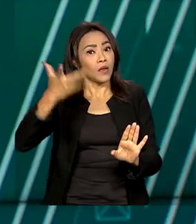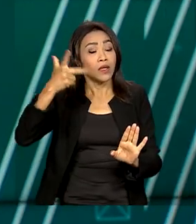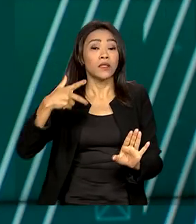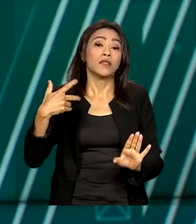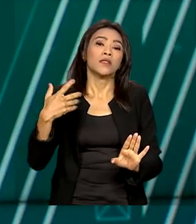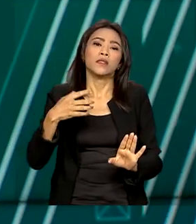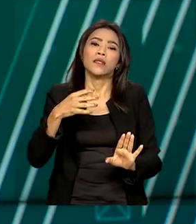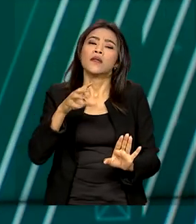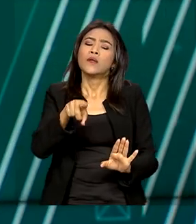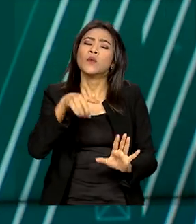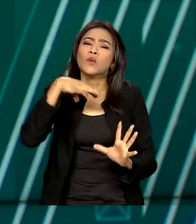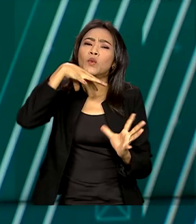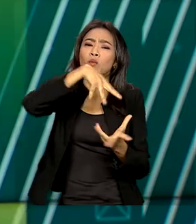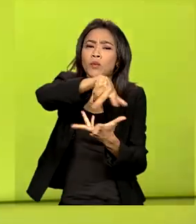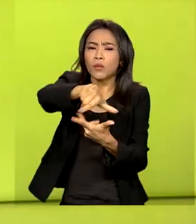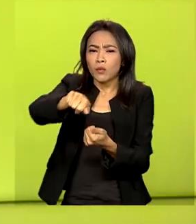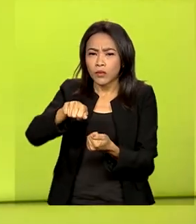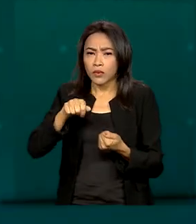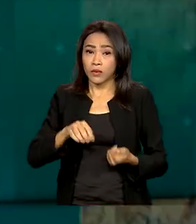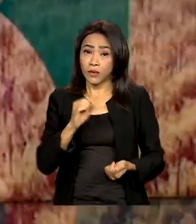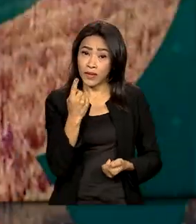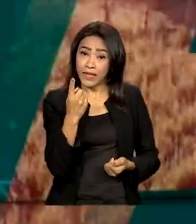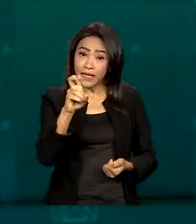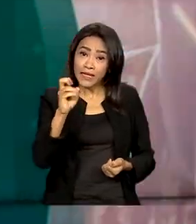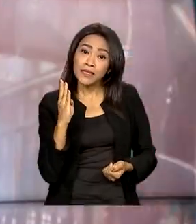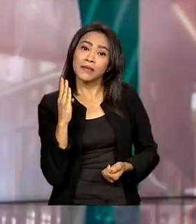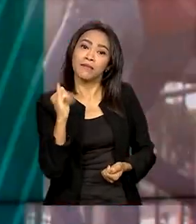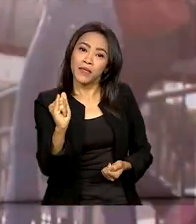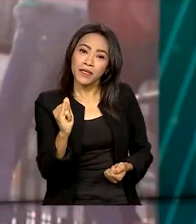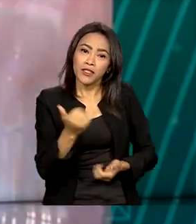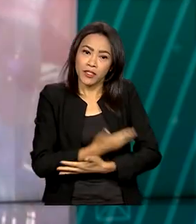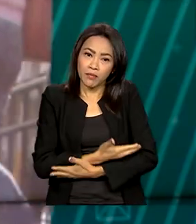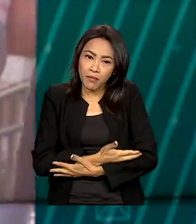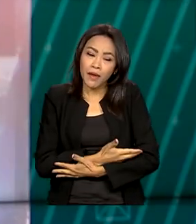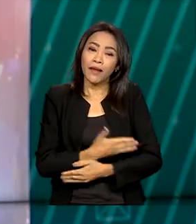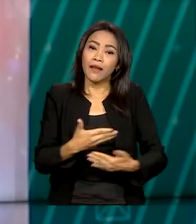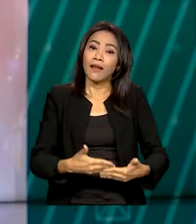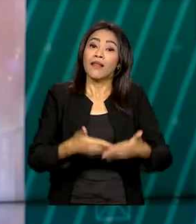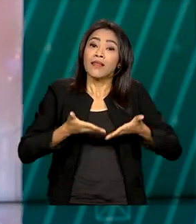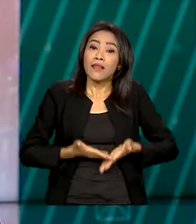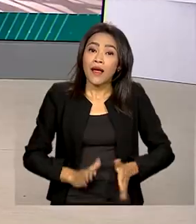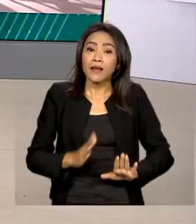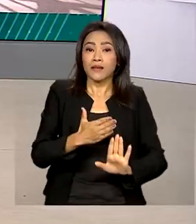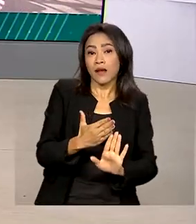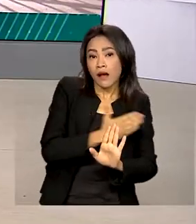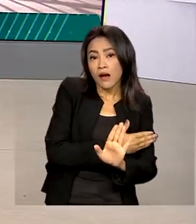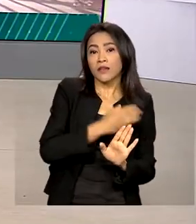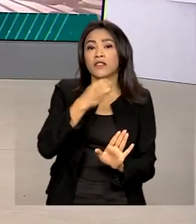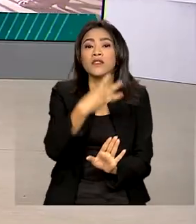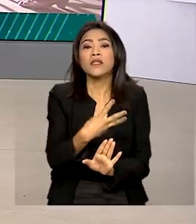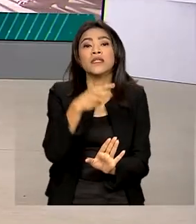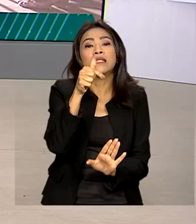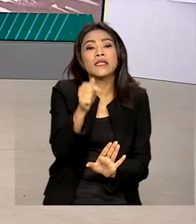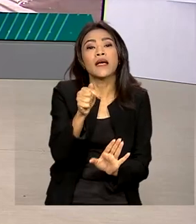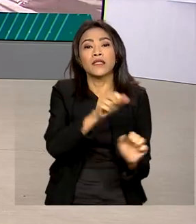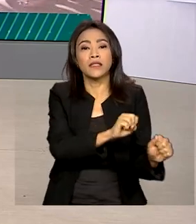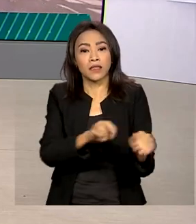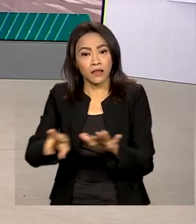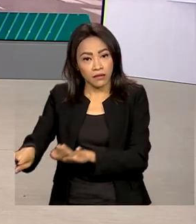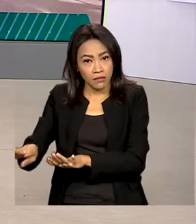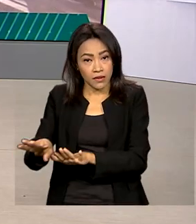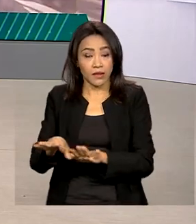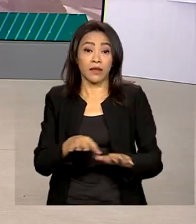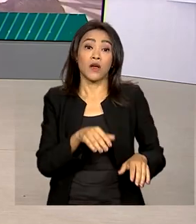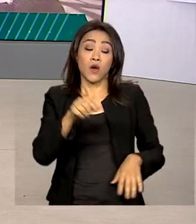ano, cerca de 15 milhões de bebês nascem antes de 37 semanas. O novembro roxo é o mês